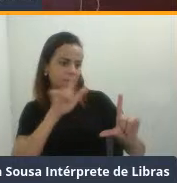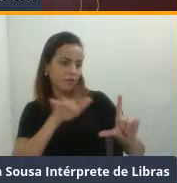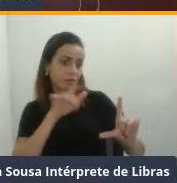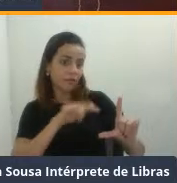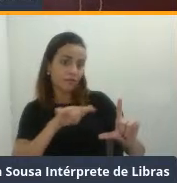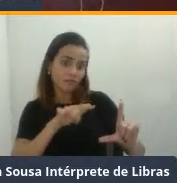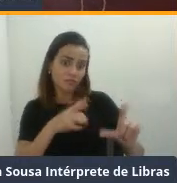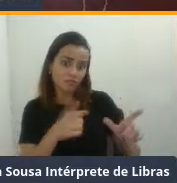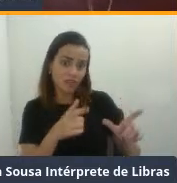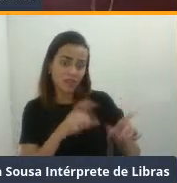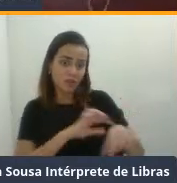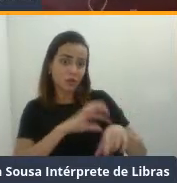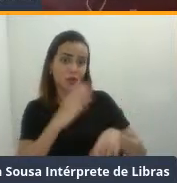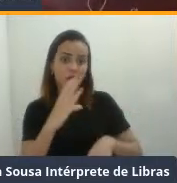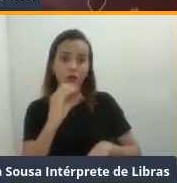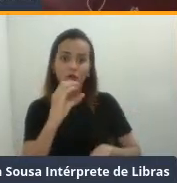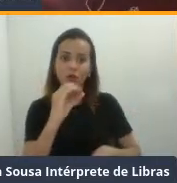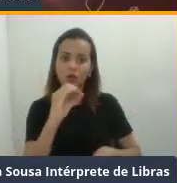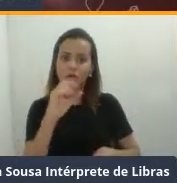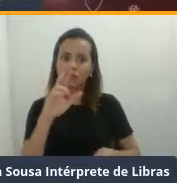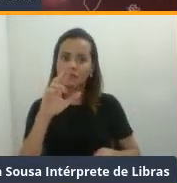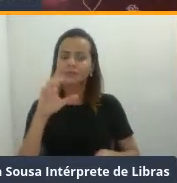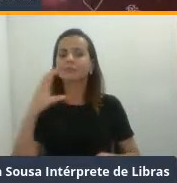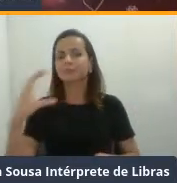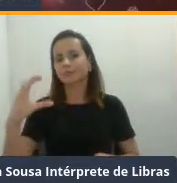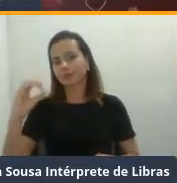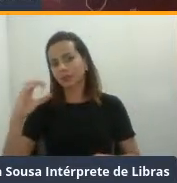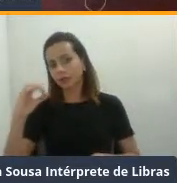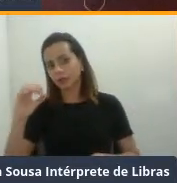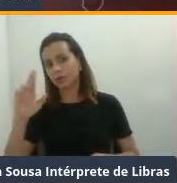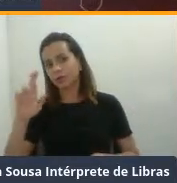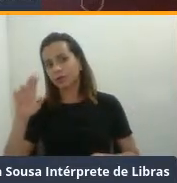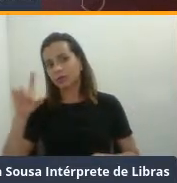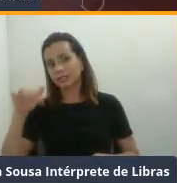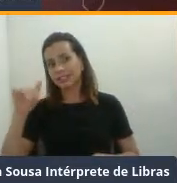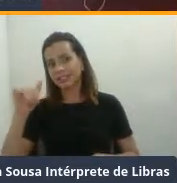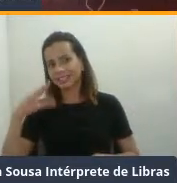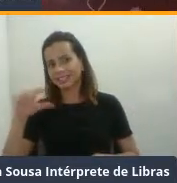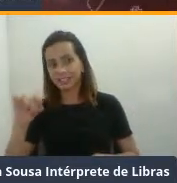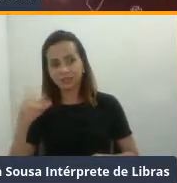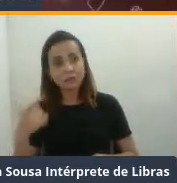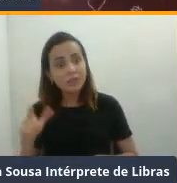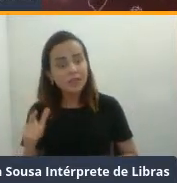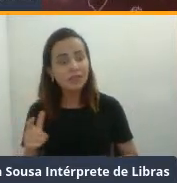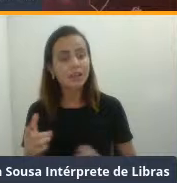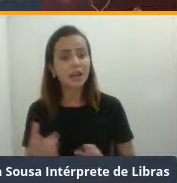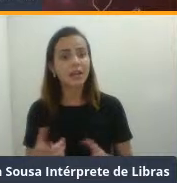E isso vai acarretar em adultos descoordenados, certo?